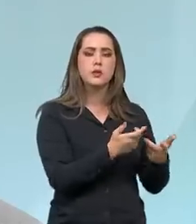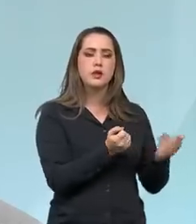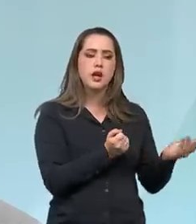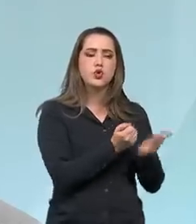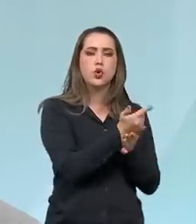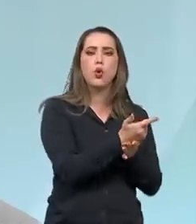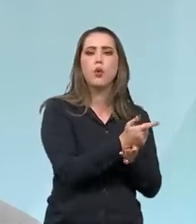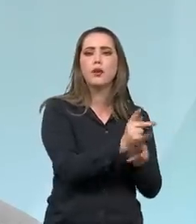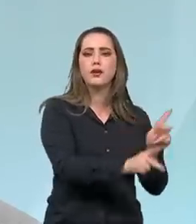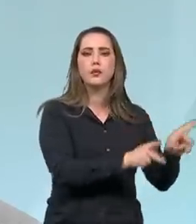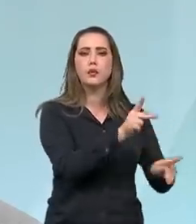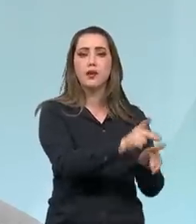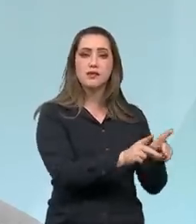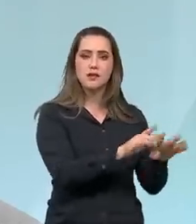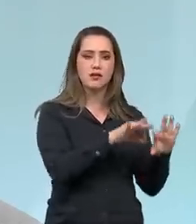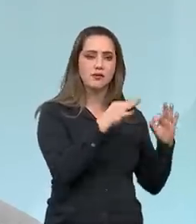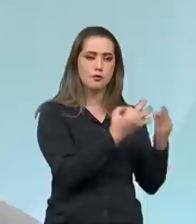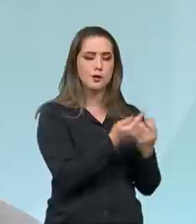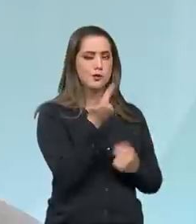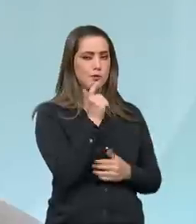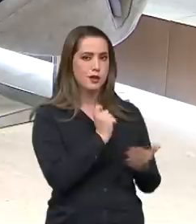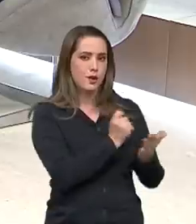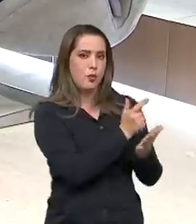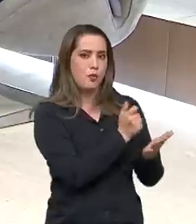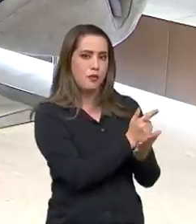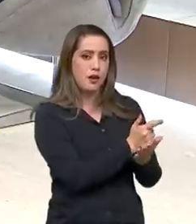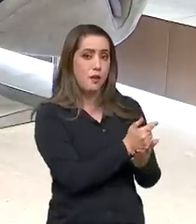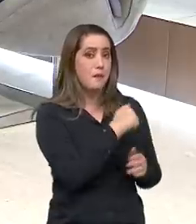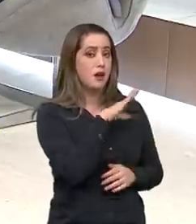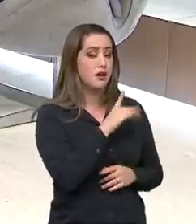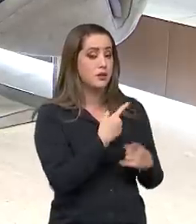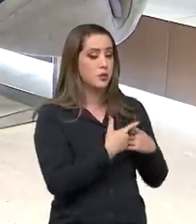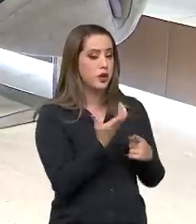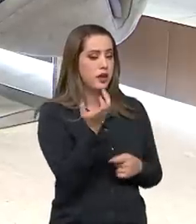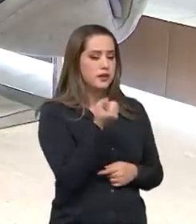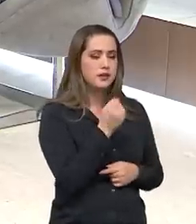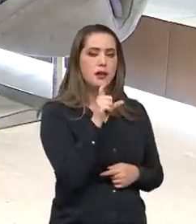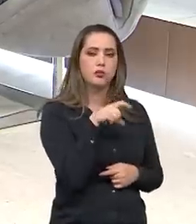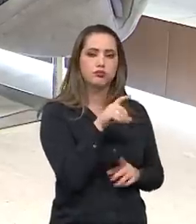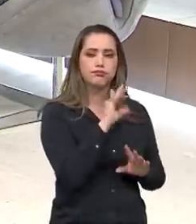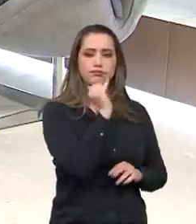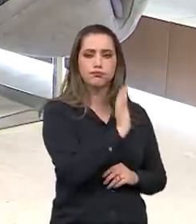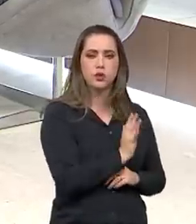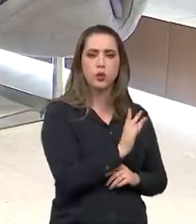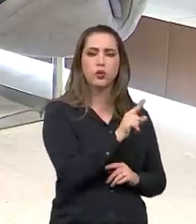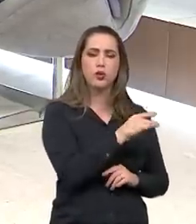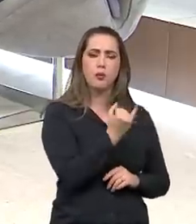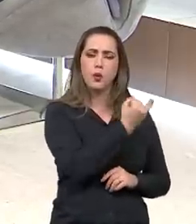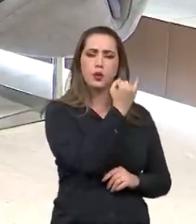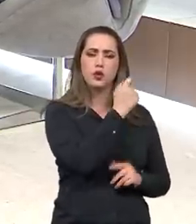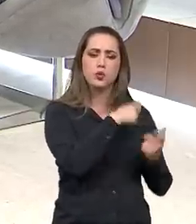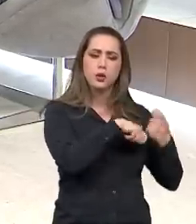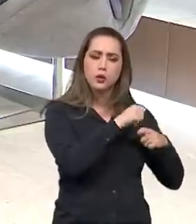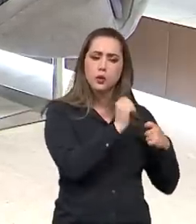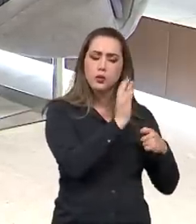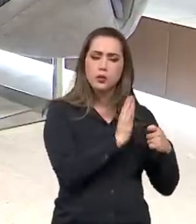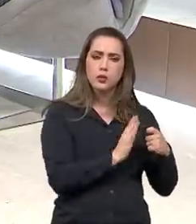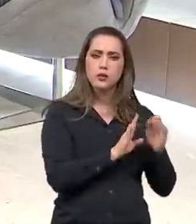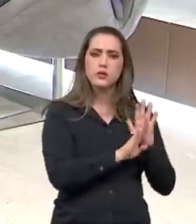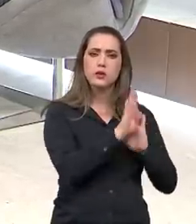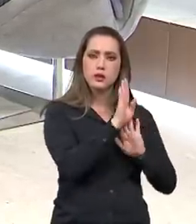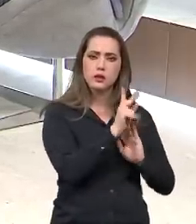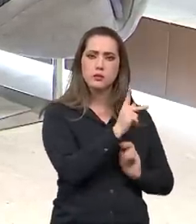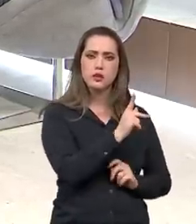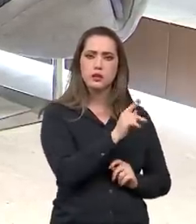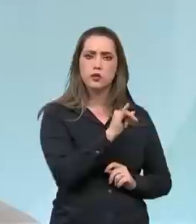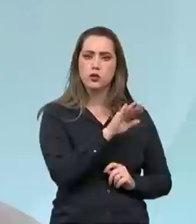compra das famílias. Isso também traz um impacto positivo para a retomada da atividade econômica, o crescimento do